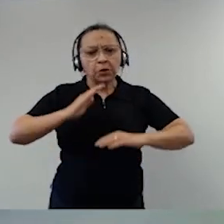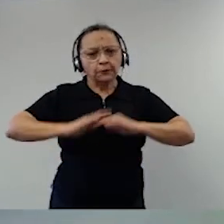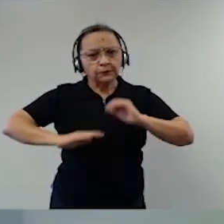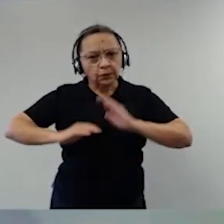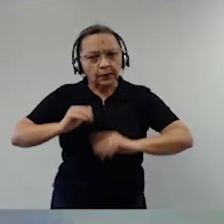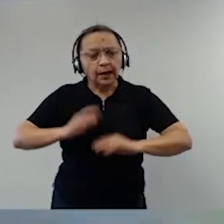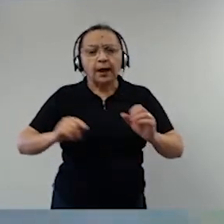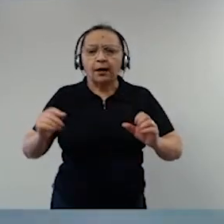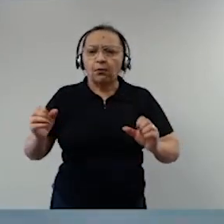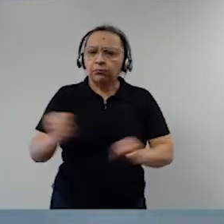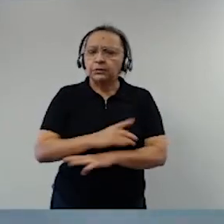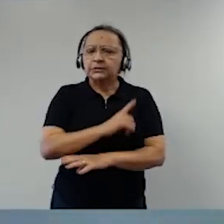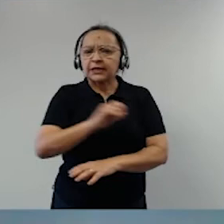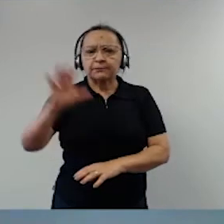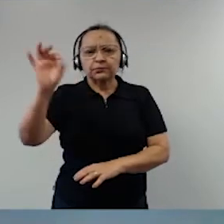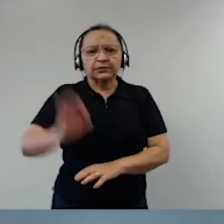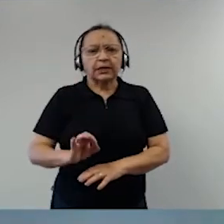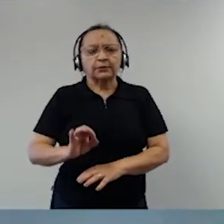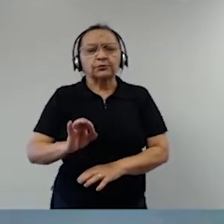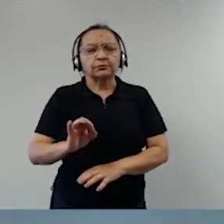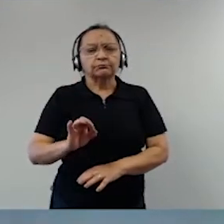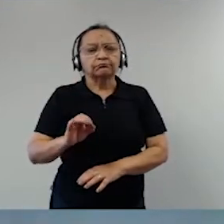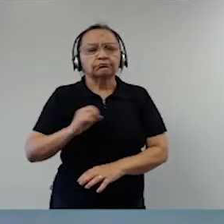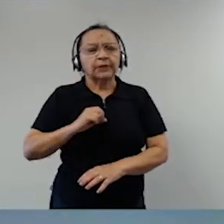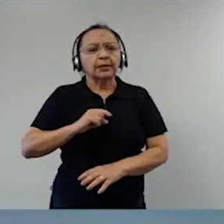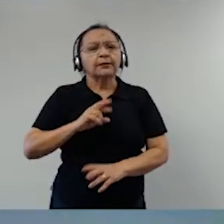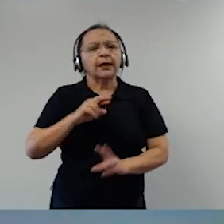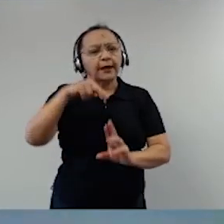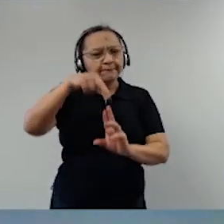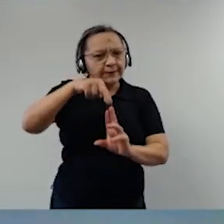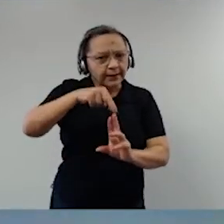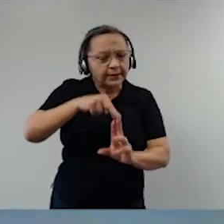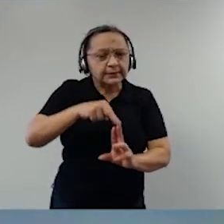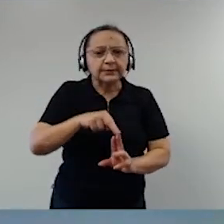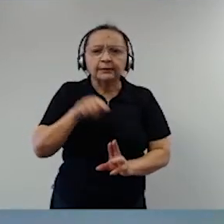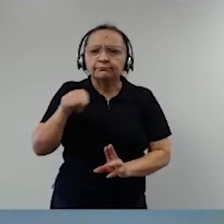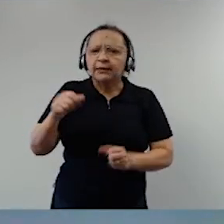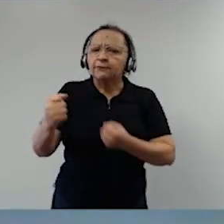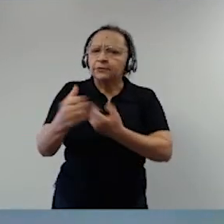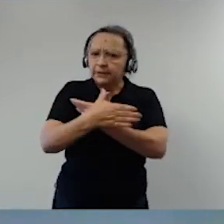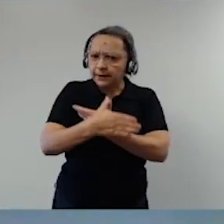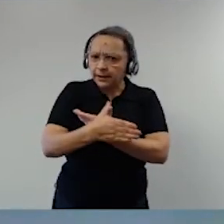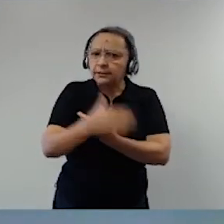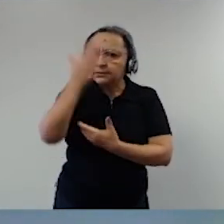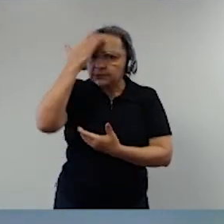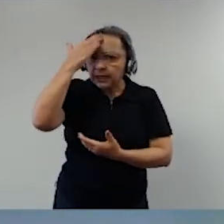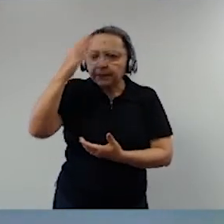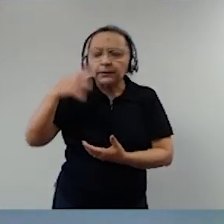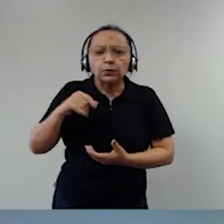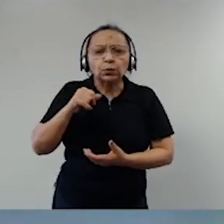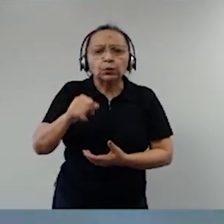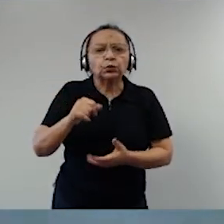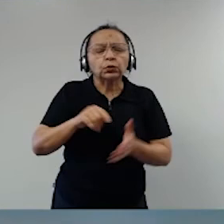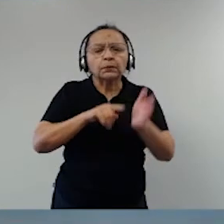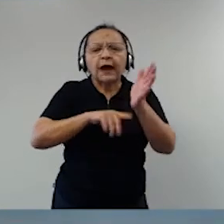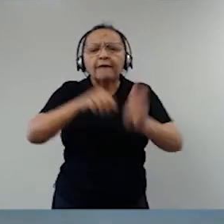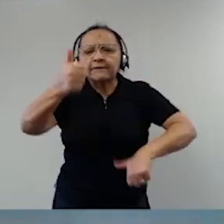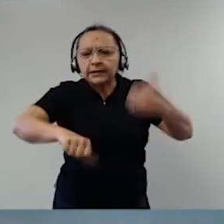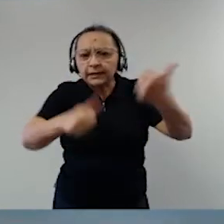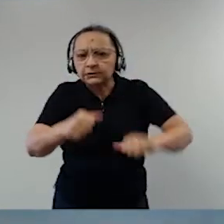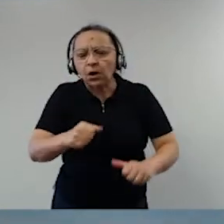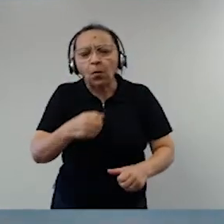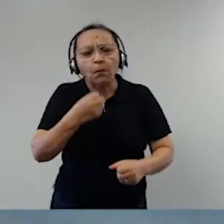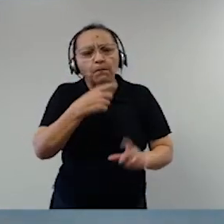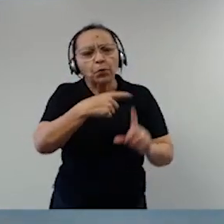o prestígio que ela tem. É das instituições mais bem avaliadas, respeitadas. Não é perfeita, não, mas quando ela pega